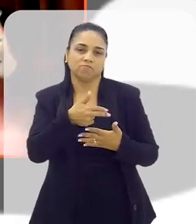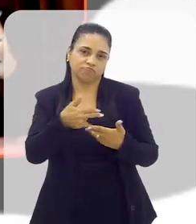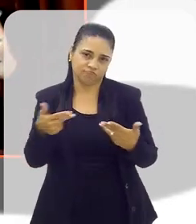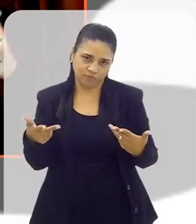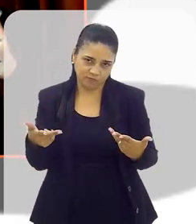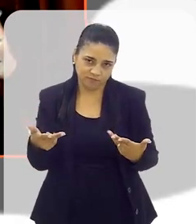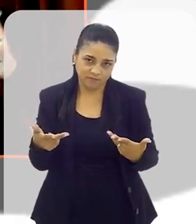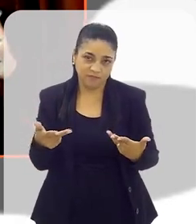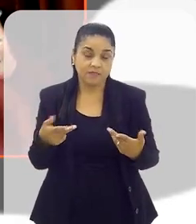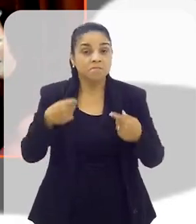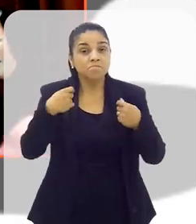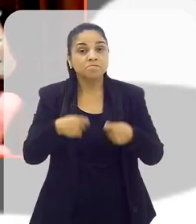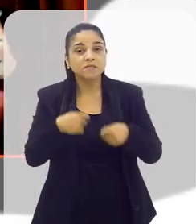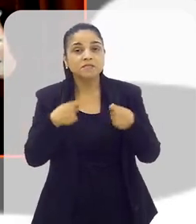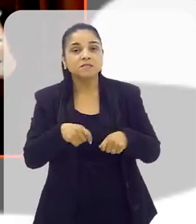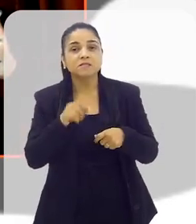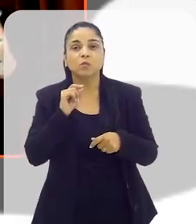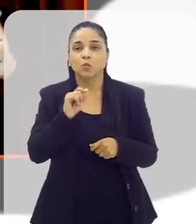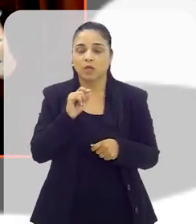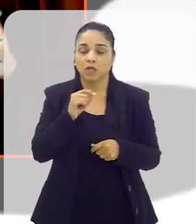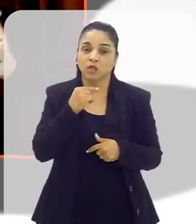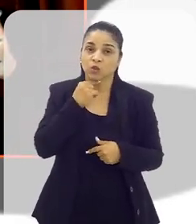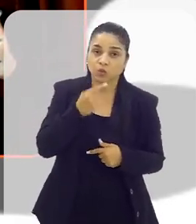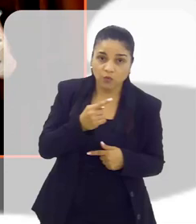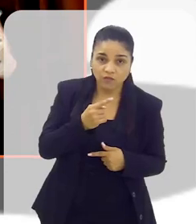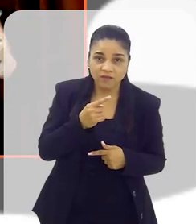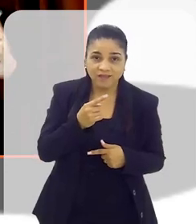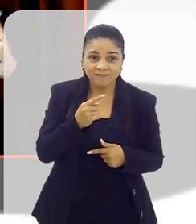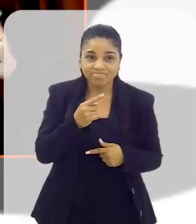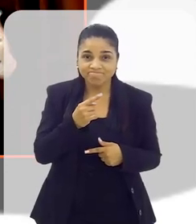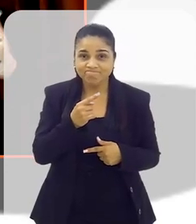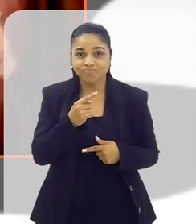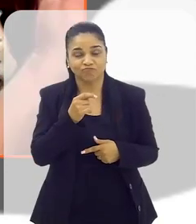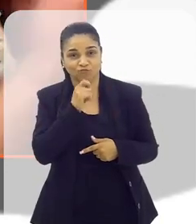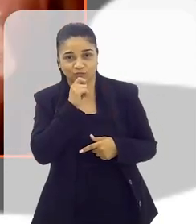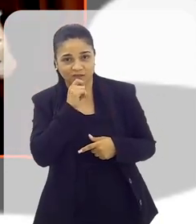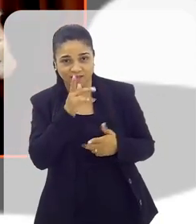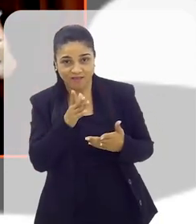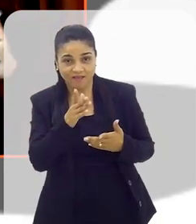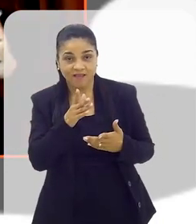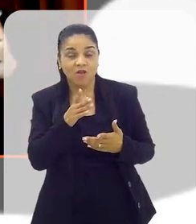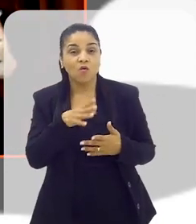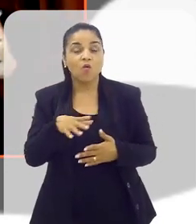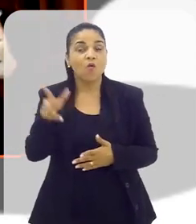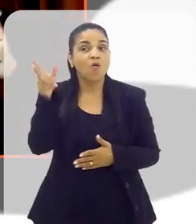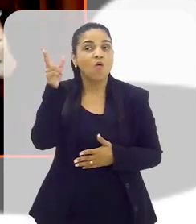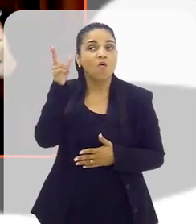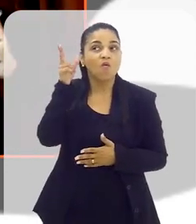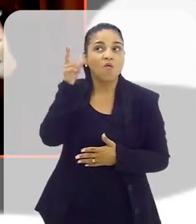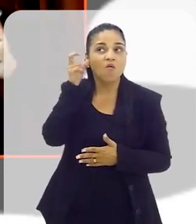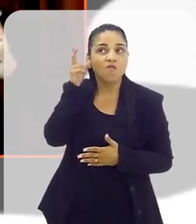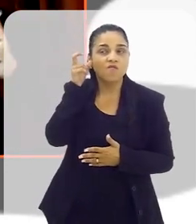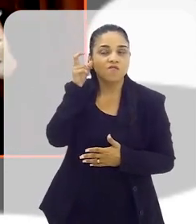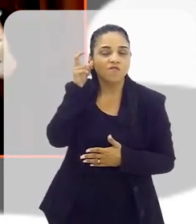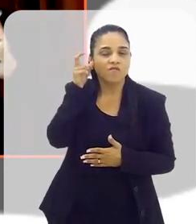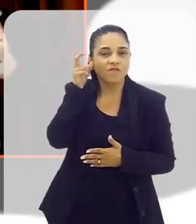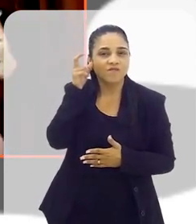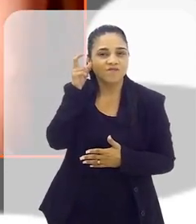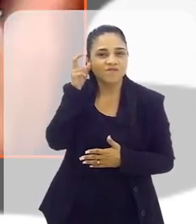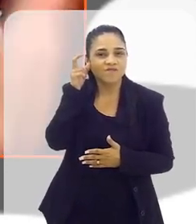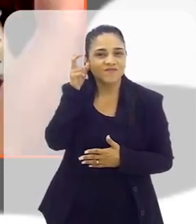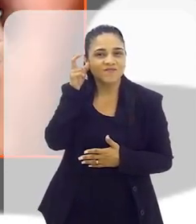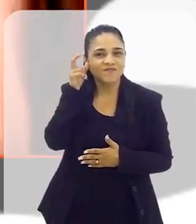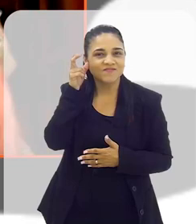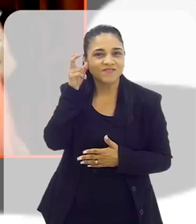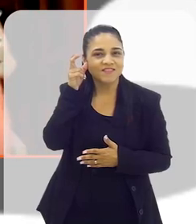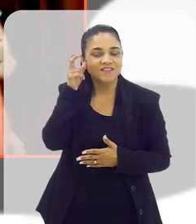todas essas coisas. Então, para isso, eles precisariam, sem dúvida alguma, ouvir um pouco. Quer dizer, eles precisam ter um